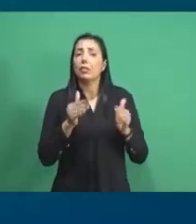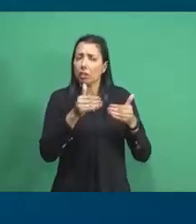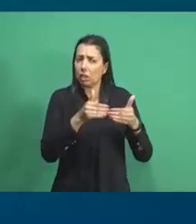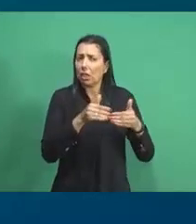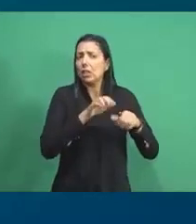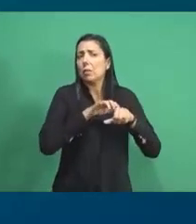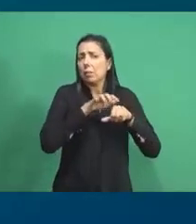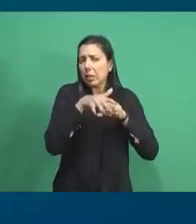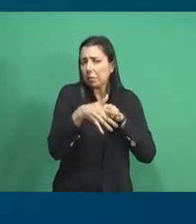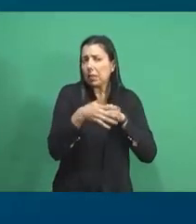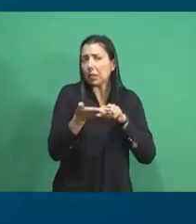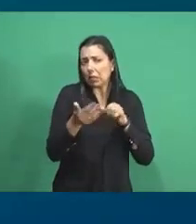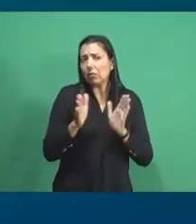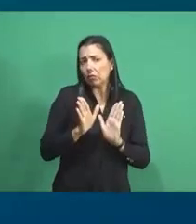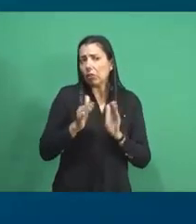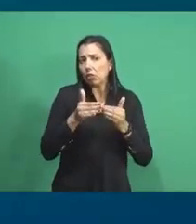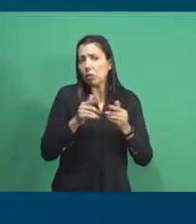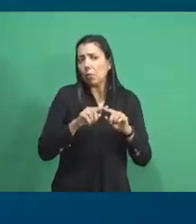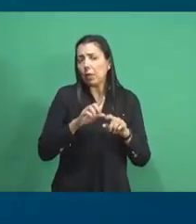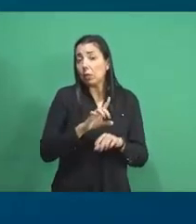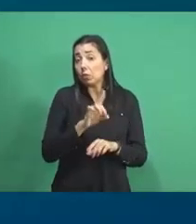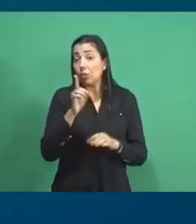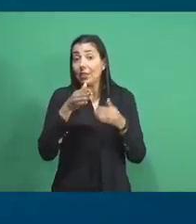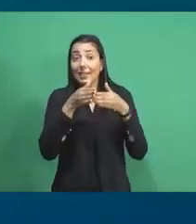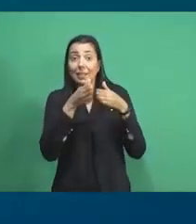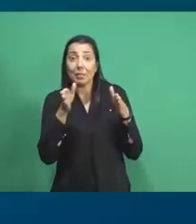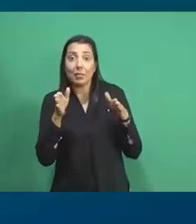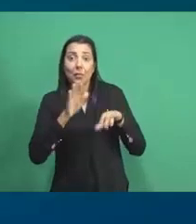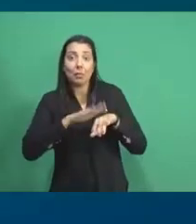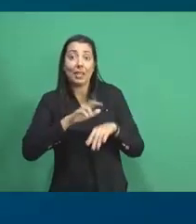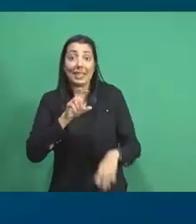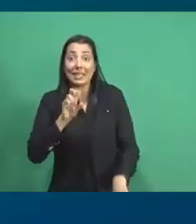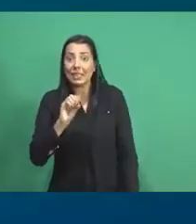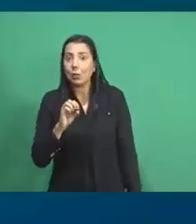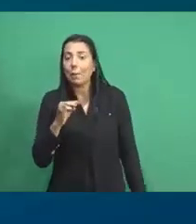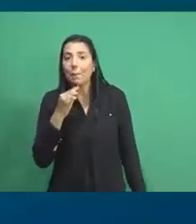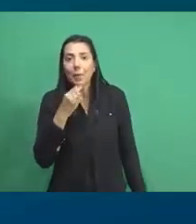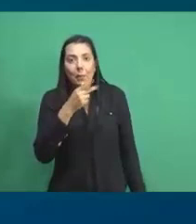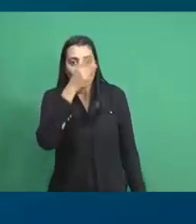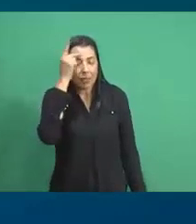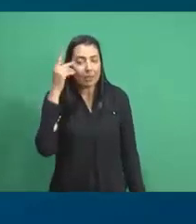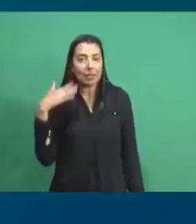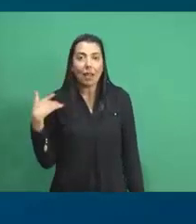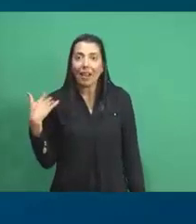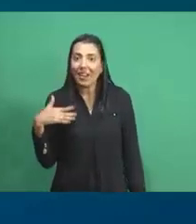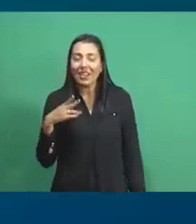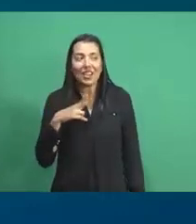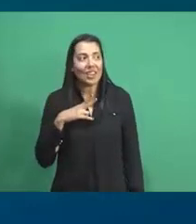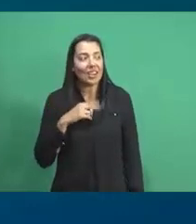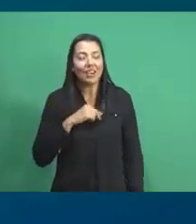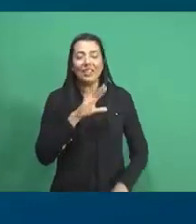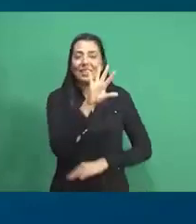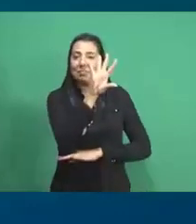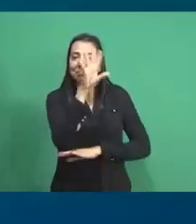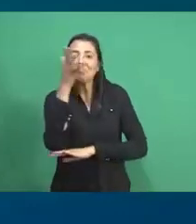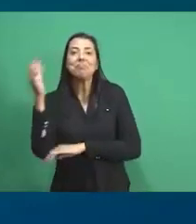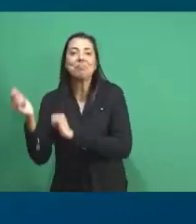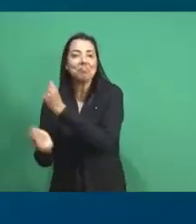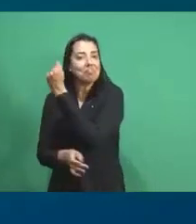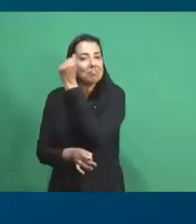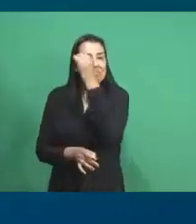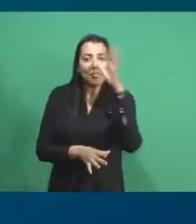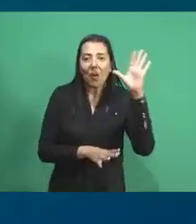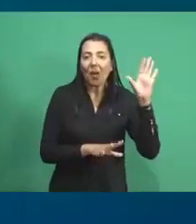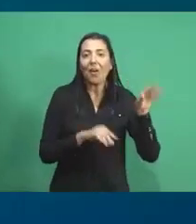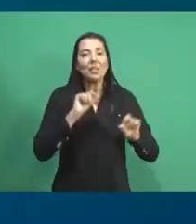na pandemia ele ficou fechado, mas no dia que abriu recebeu mais de 5 mil pessoas. Muita gente. O bosque, ele... Bom, primeiro, que